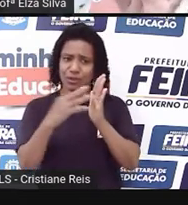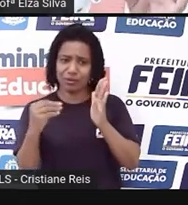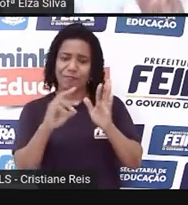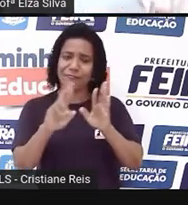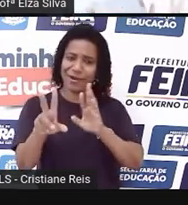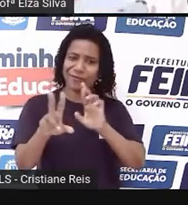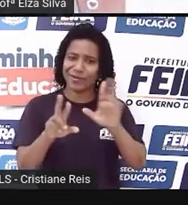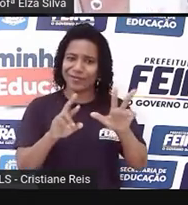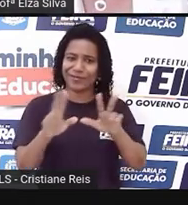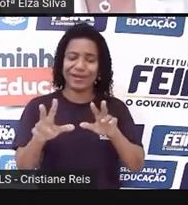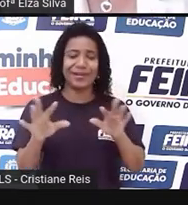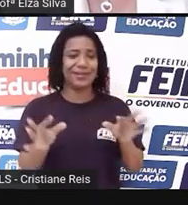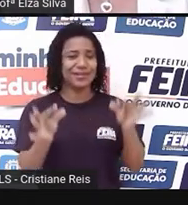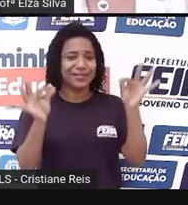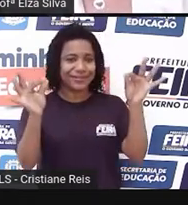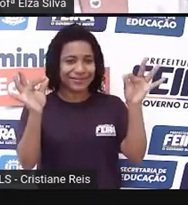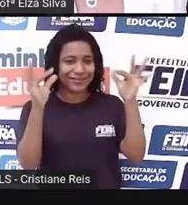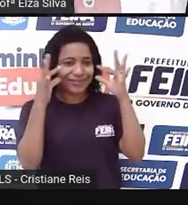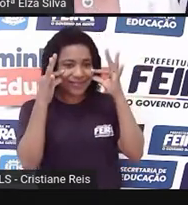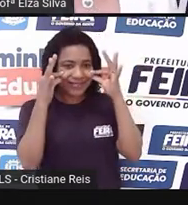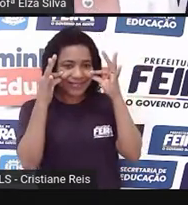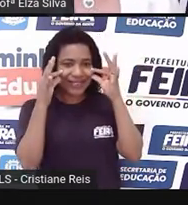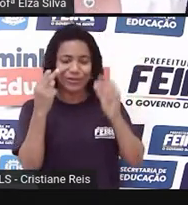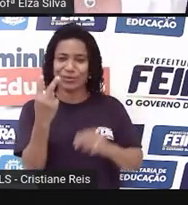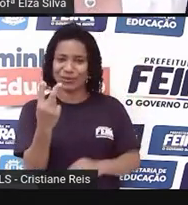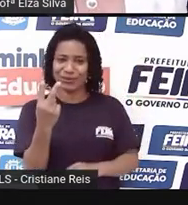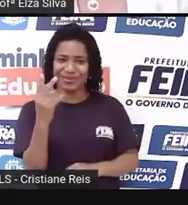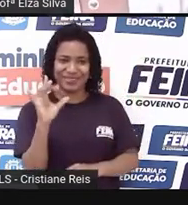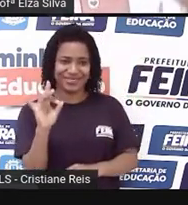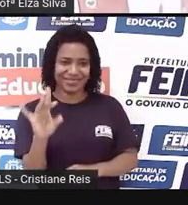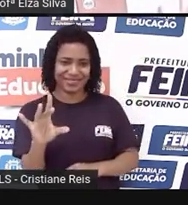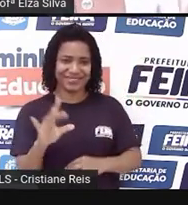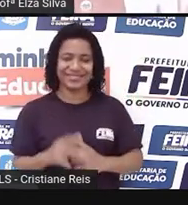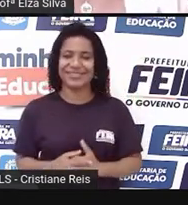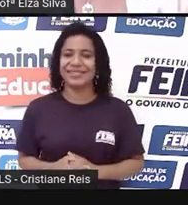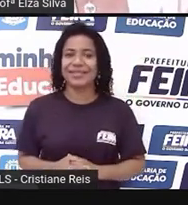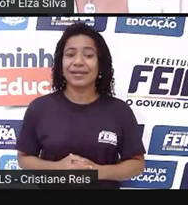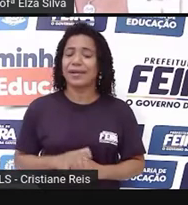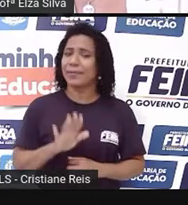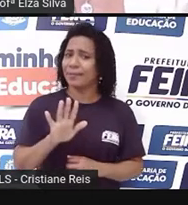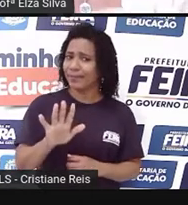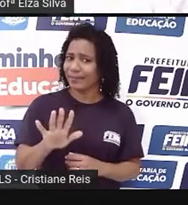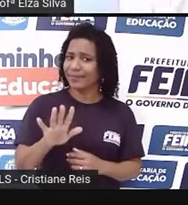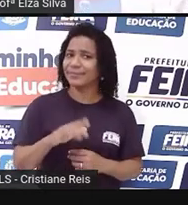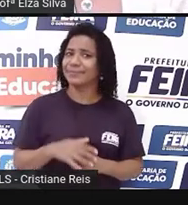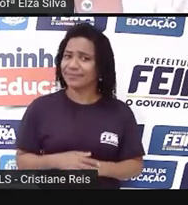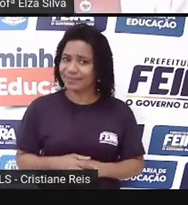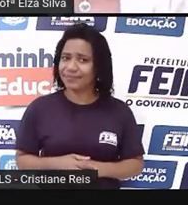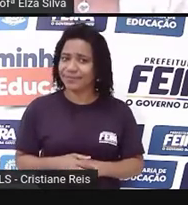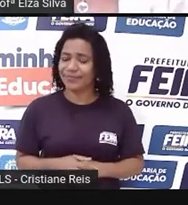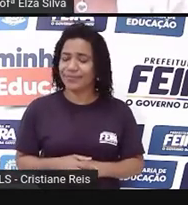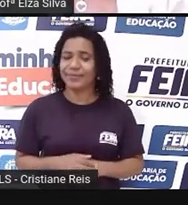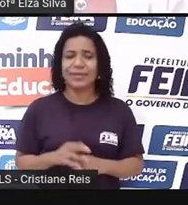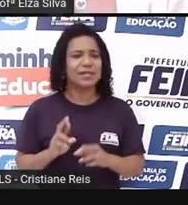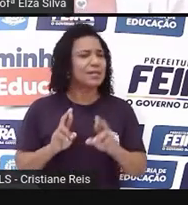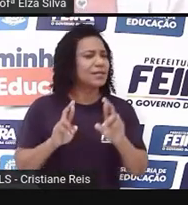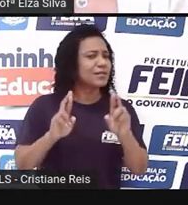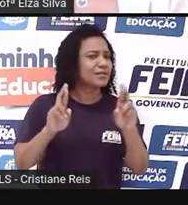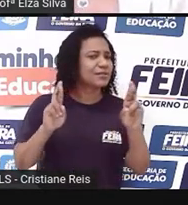apenas esses dois para apresentar para vocês. Mas existe uma diferença no que diz respeito